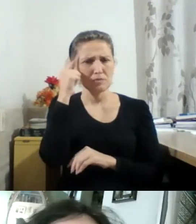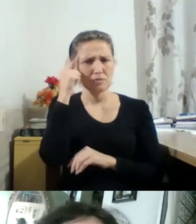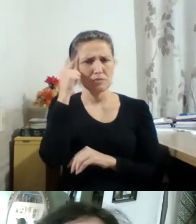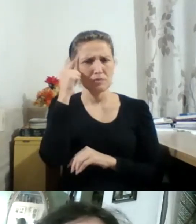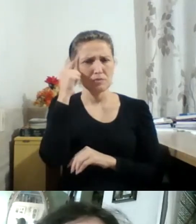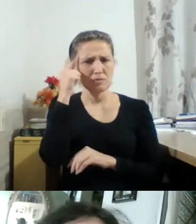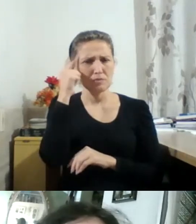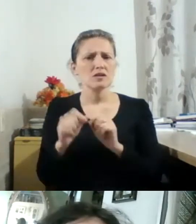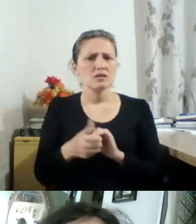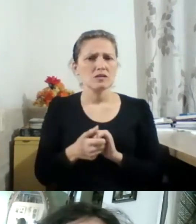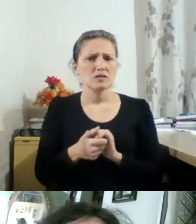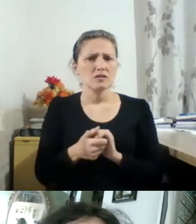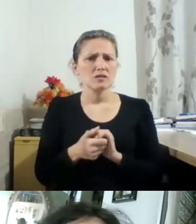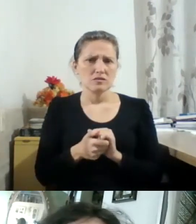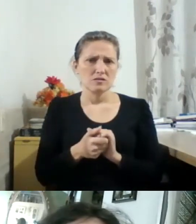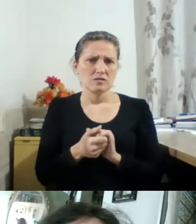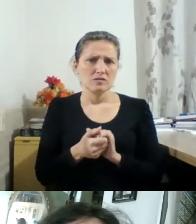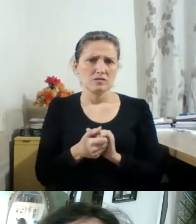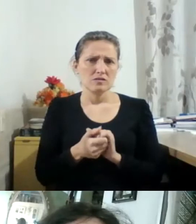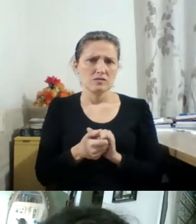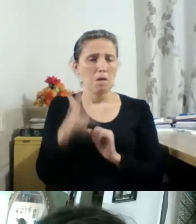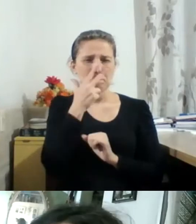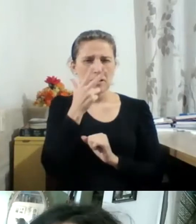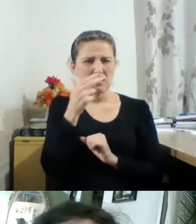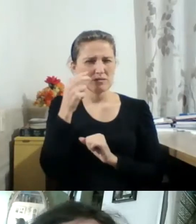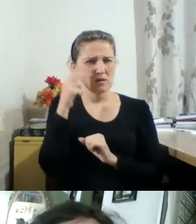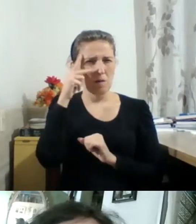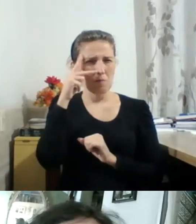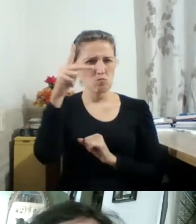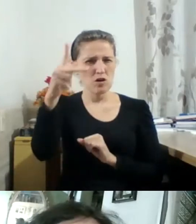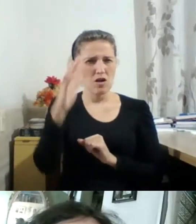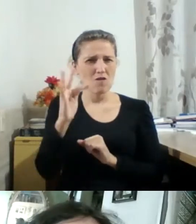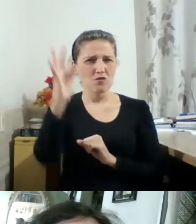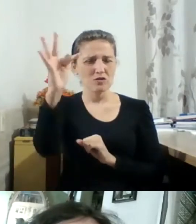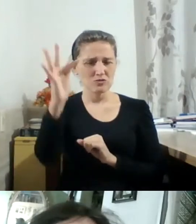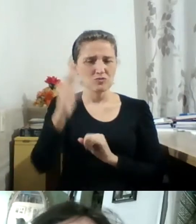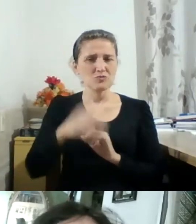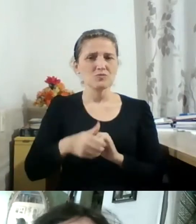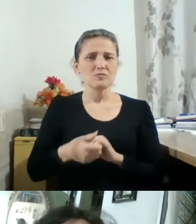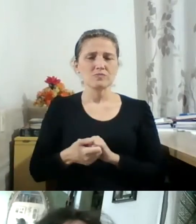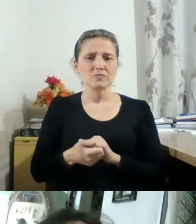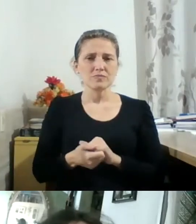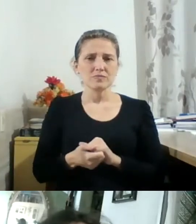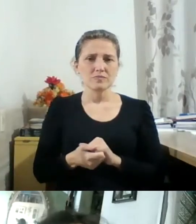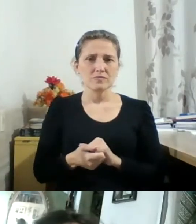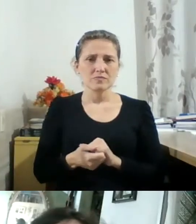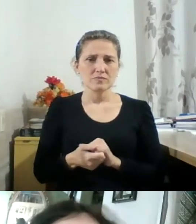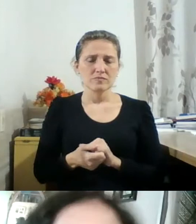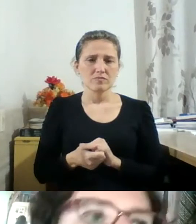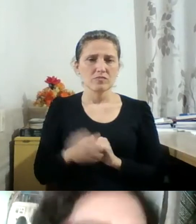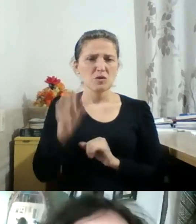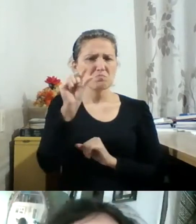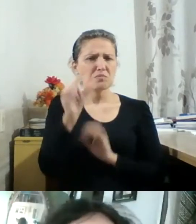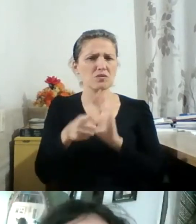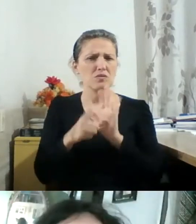tenho a possibilidade de falar premonitoriamente, mas, por uma interessante sincronia, um pouco